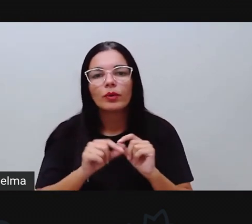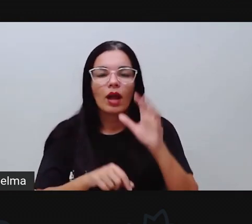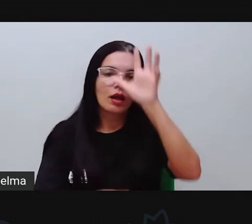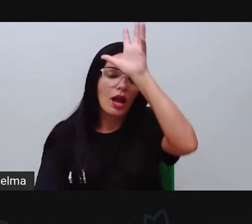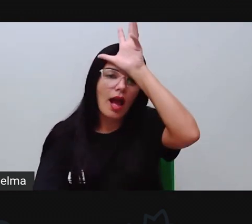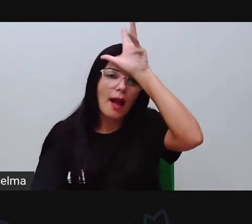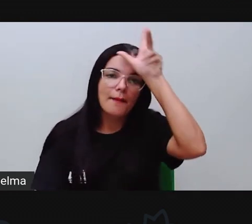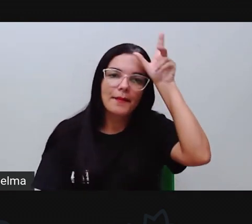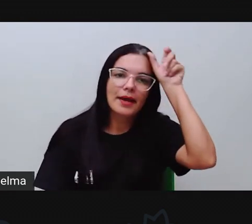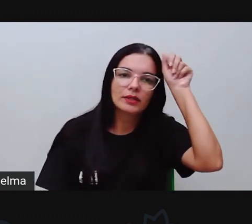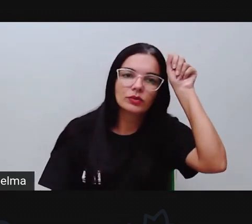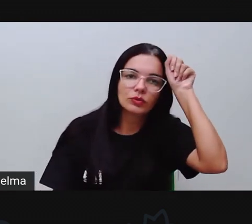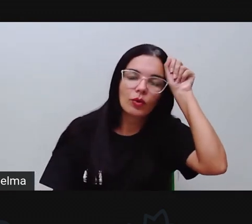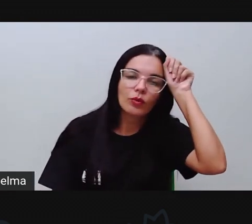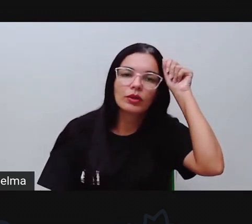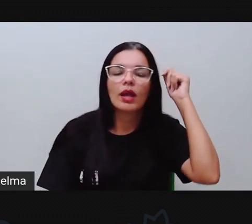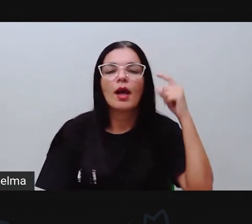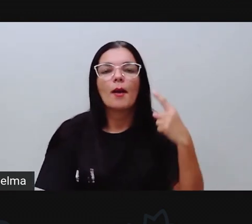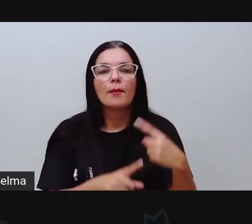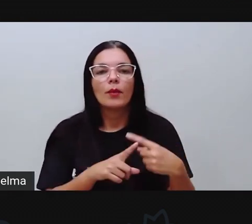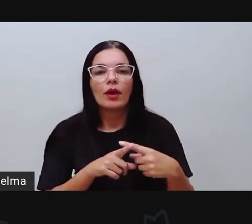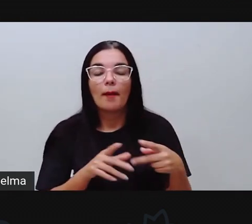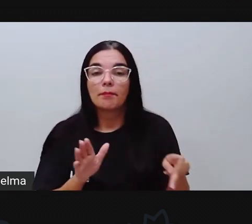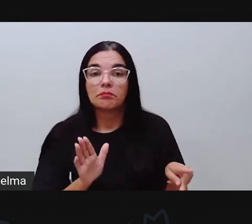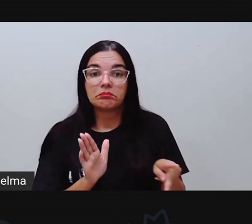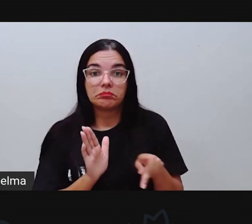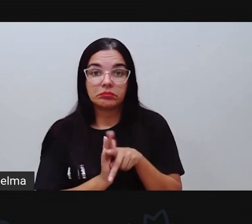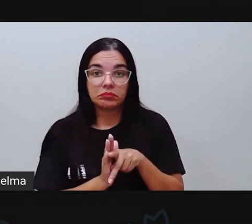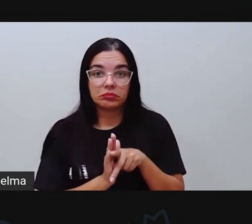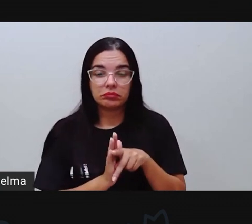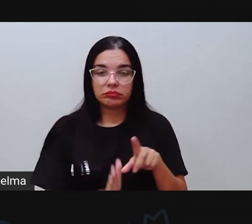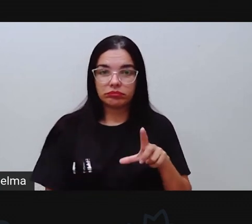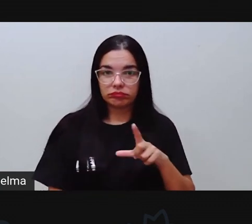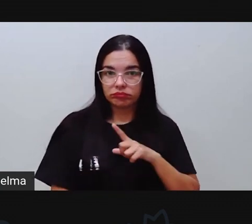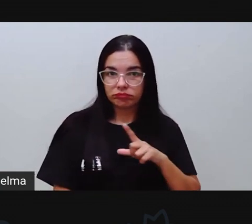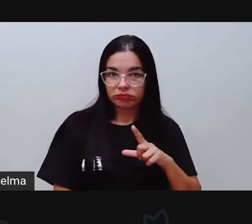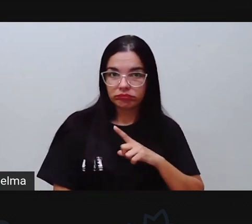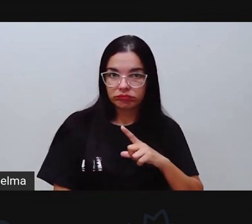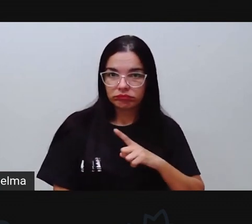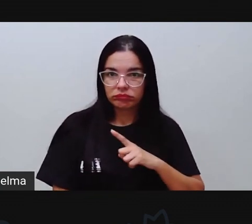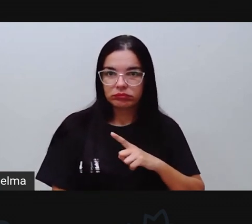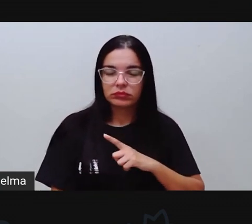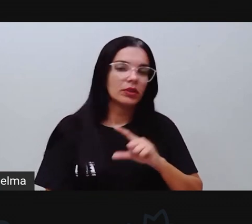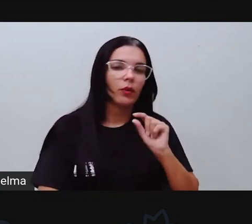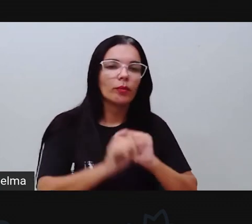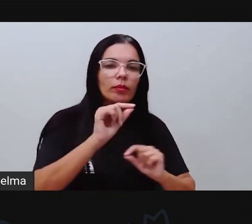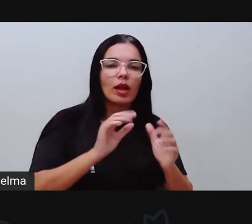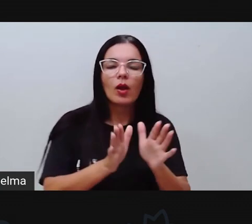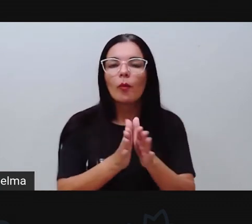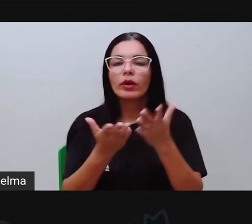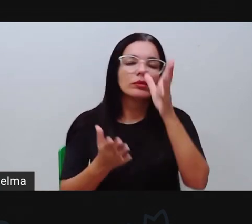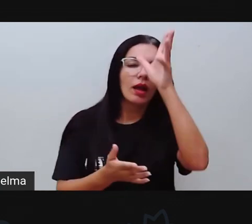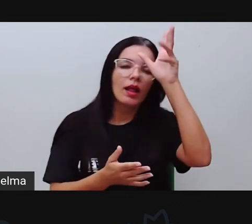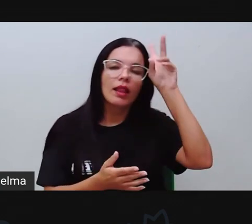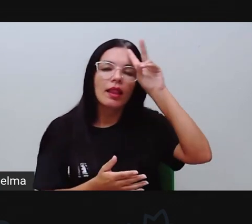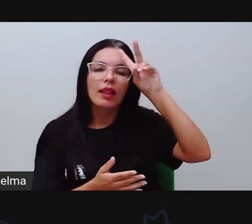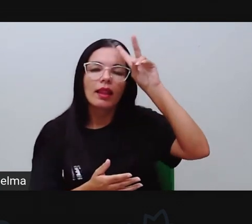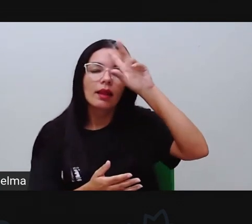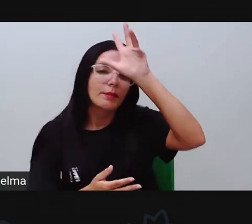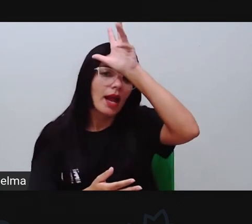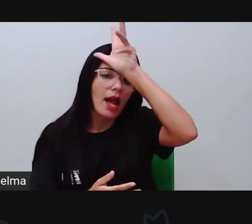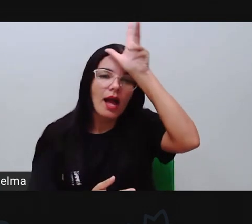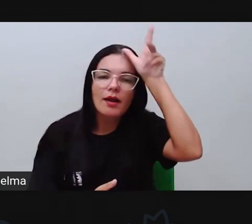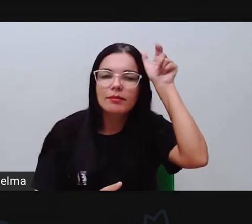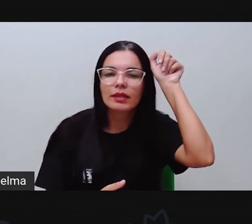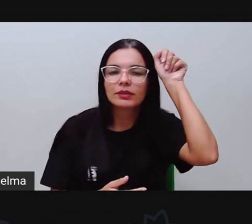Amazônia, ela possui no sentido assim, de que quando a gente lembra da Amazônia, a gente lembra das